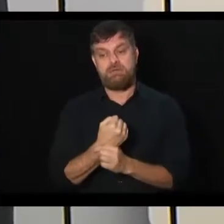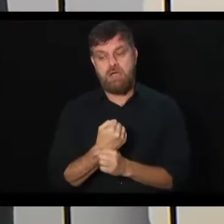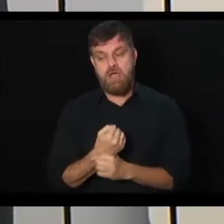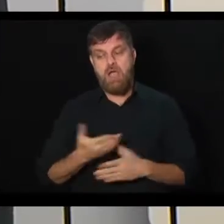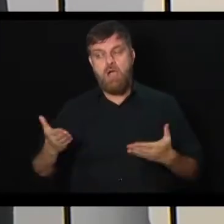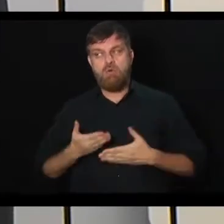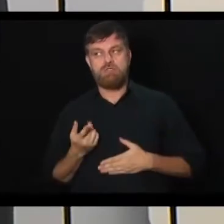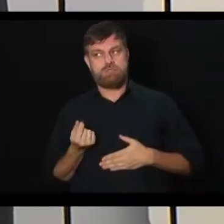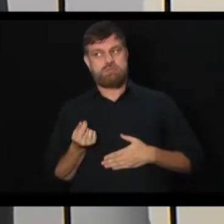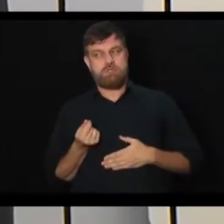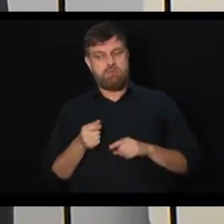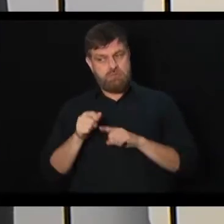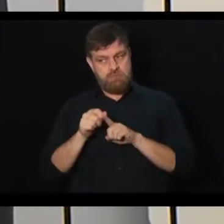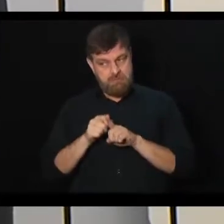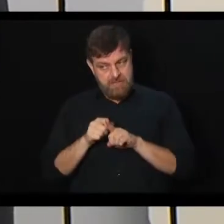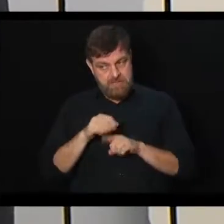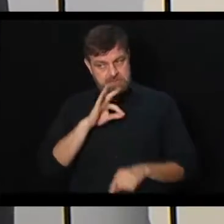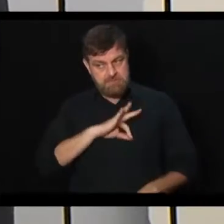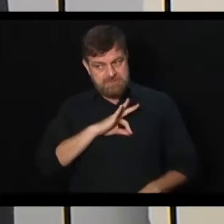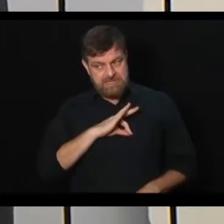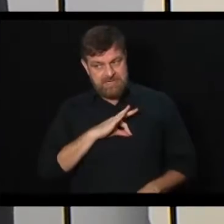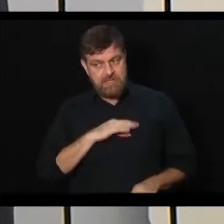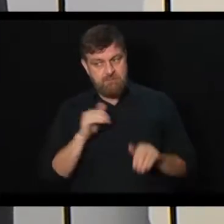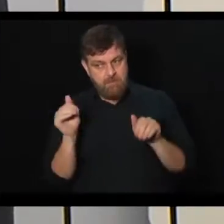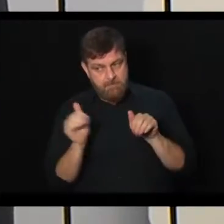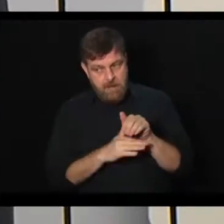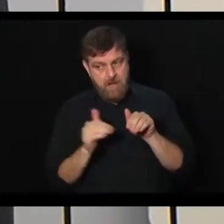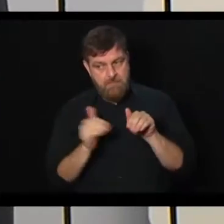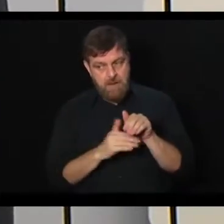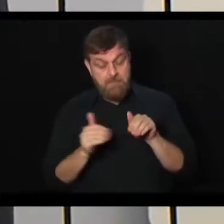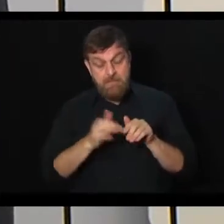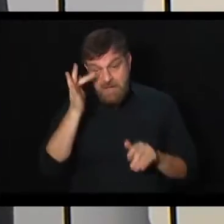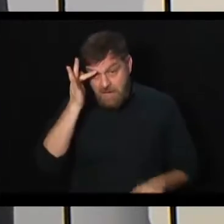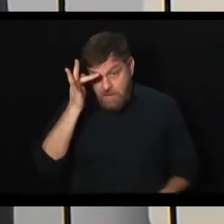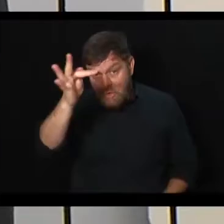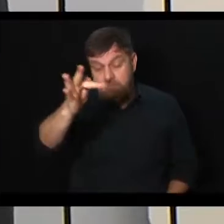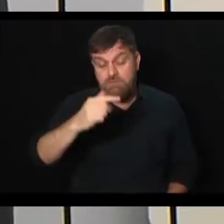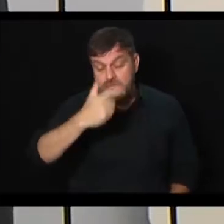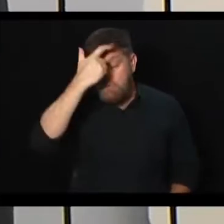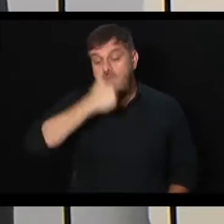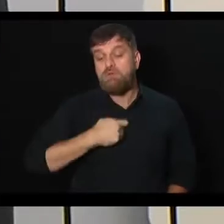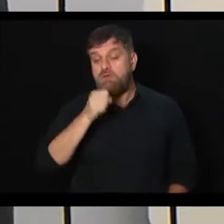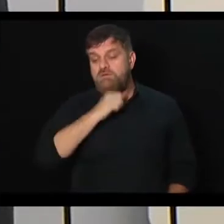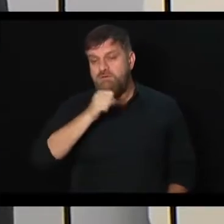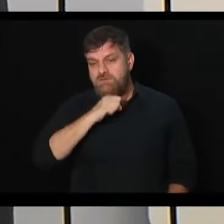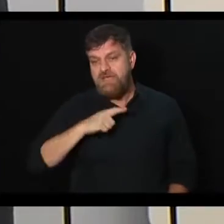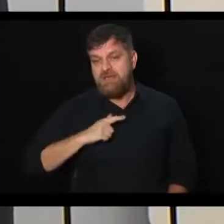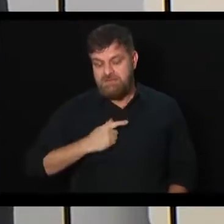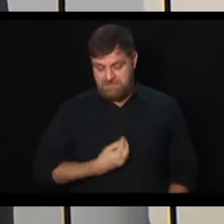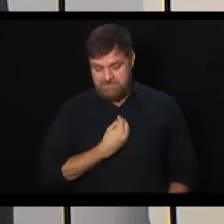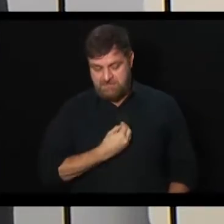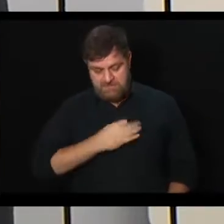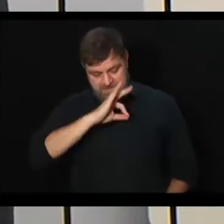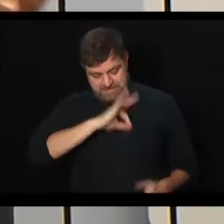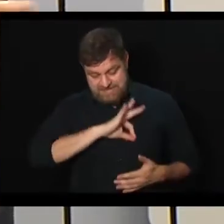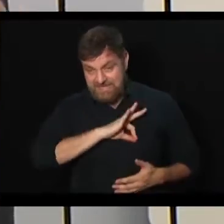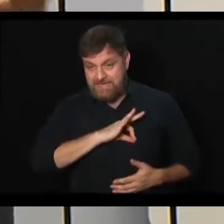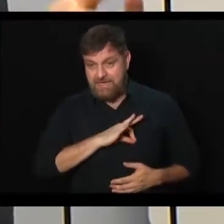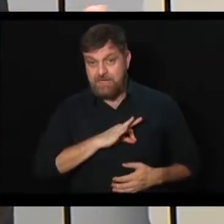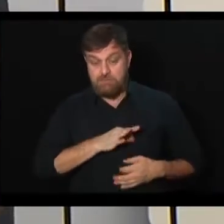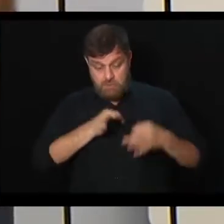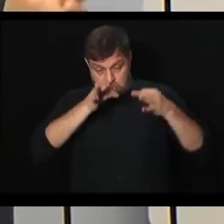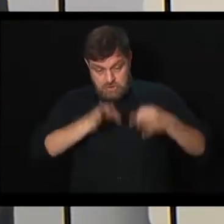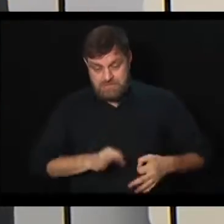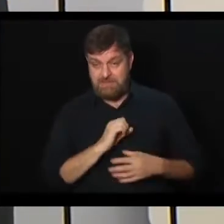contribuírem vai valer a pena para o retorno garantir uma velhice, com dignidade e segurança, porque